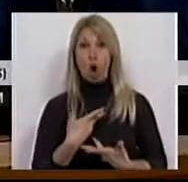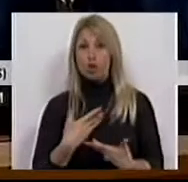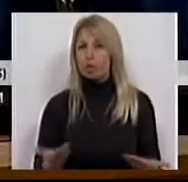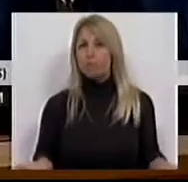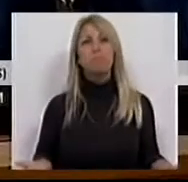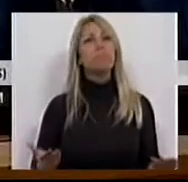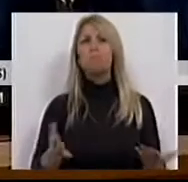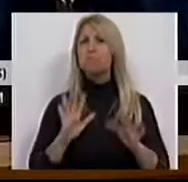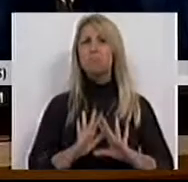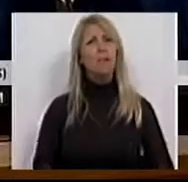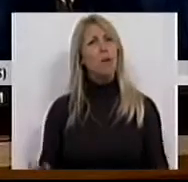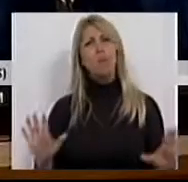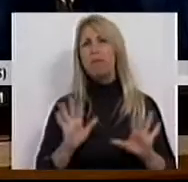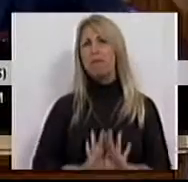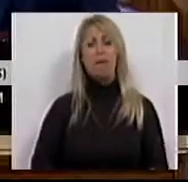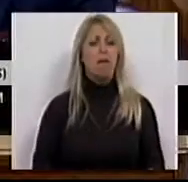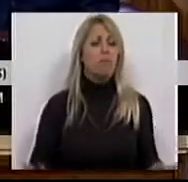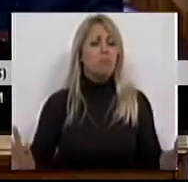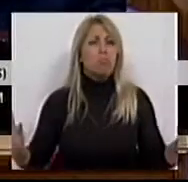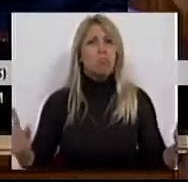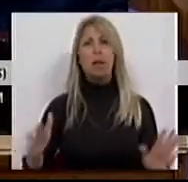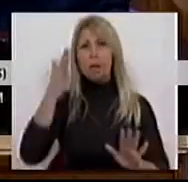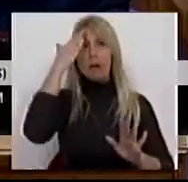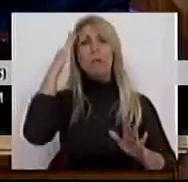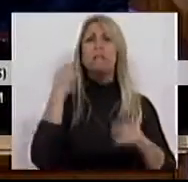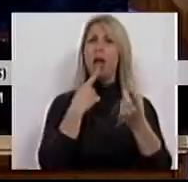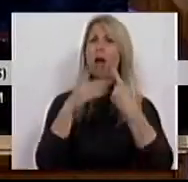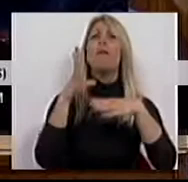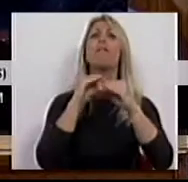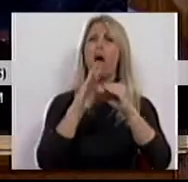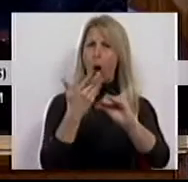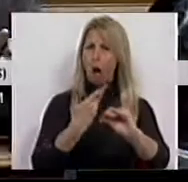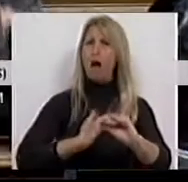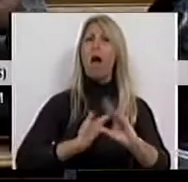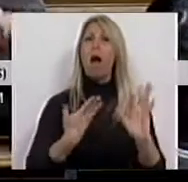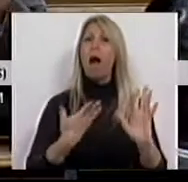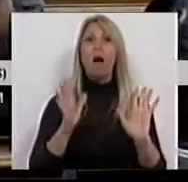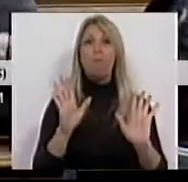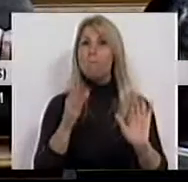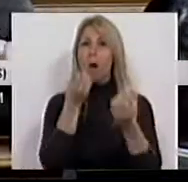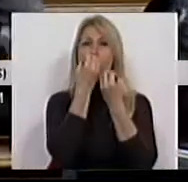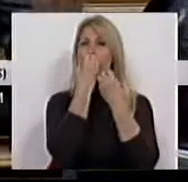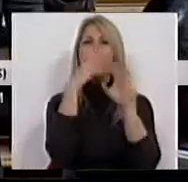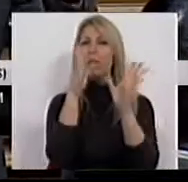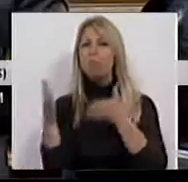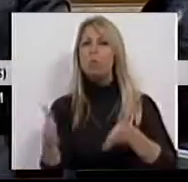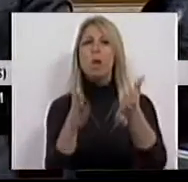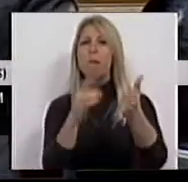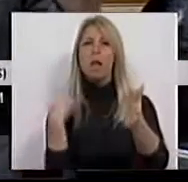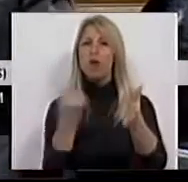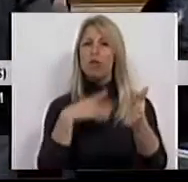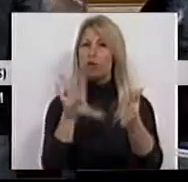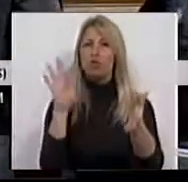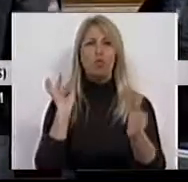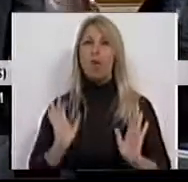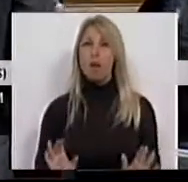temos toda a tranquilidade, toda a capacidade de diálogo, mas não perdemos o norte nas nossas escolhas. Provou